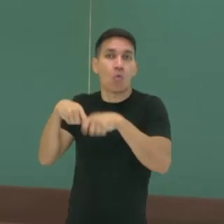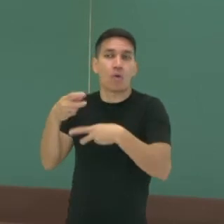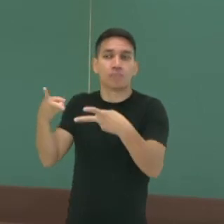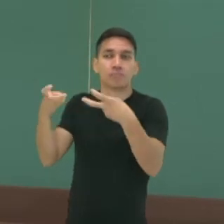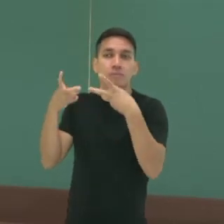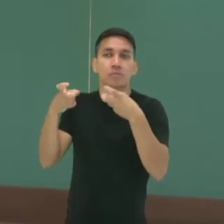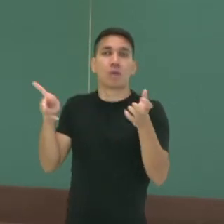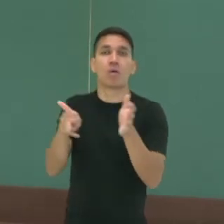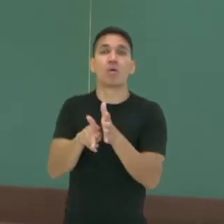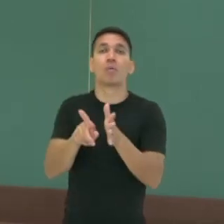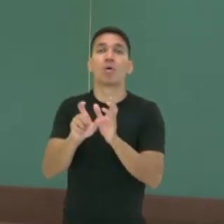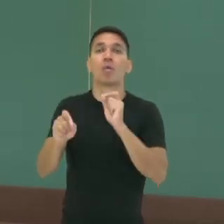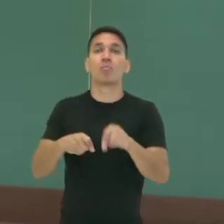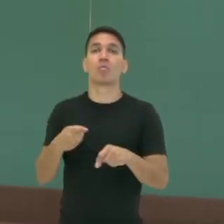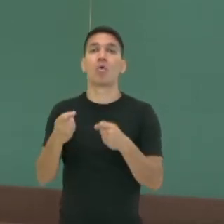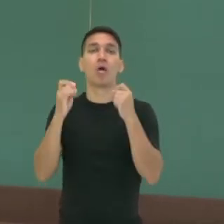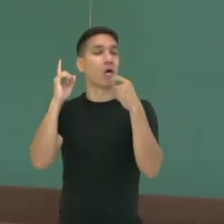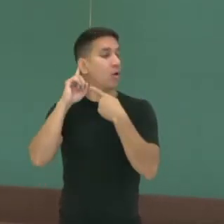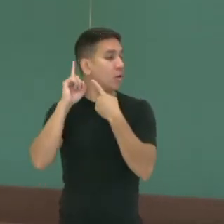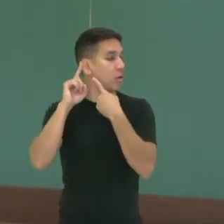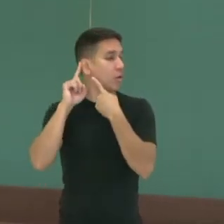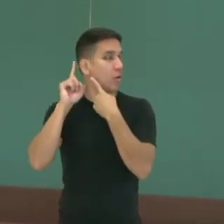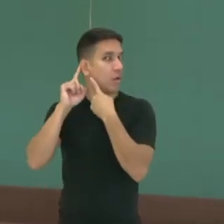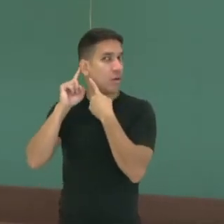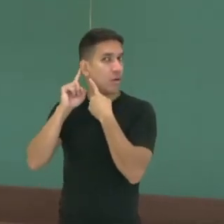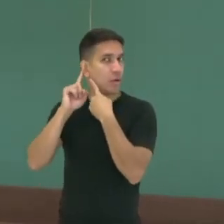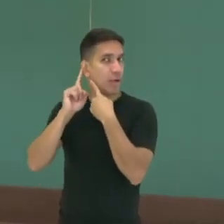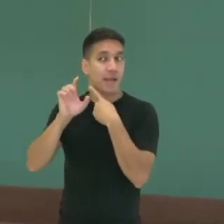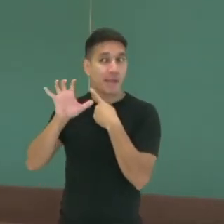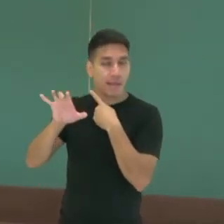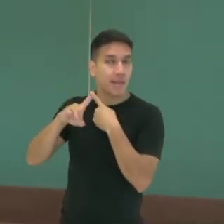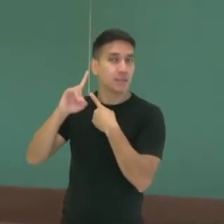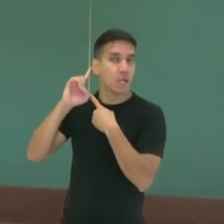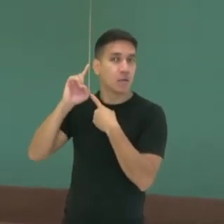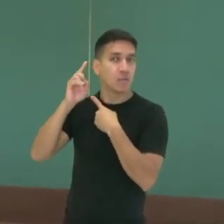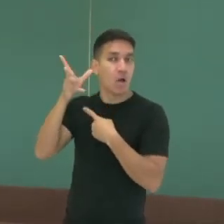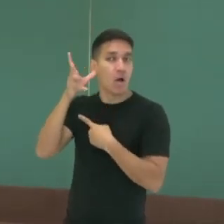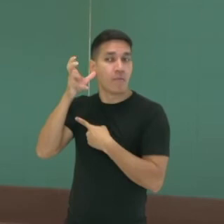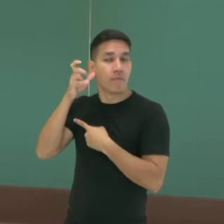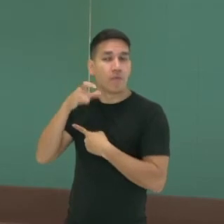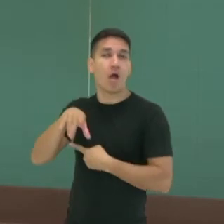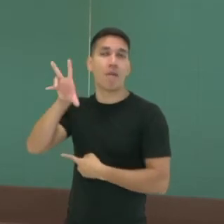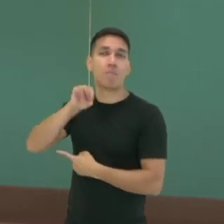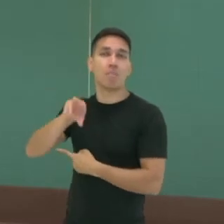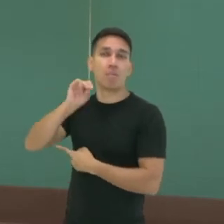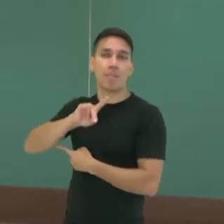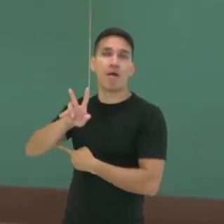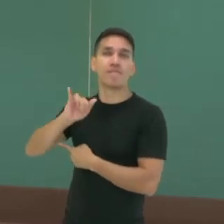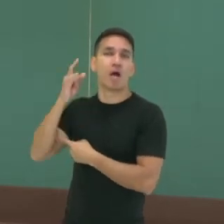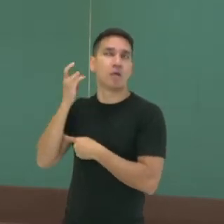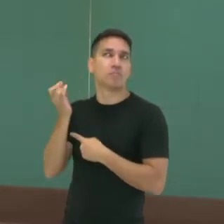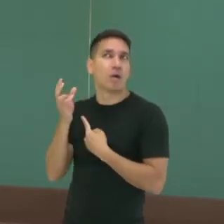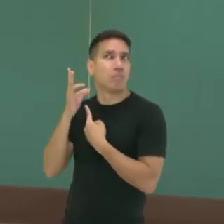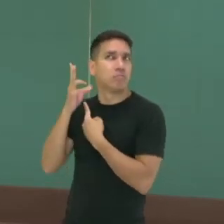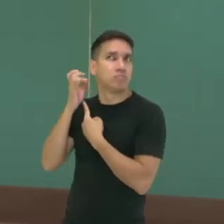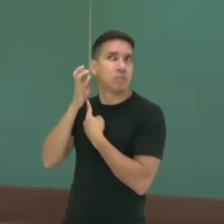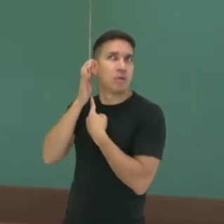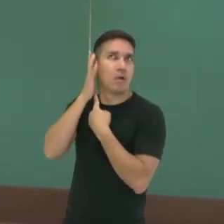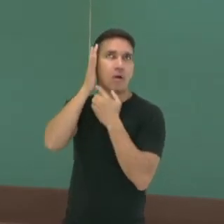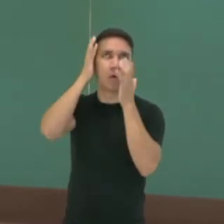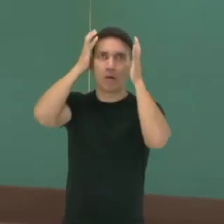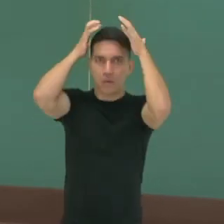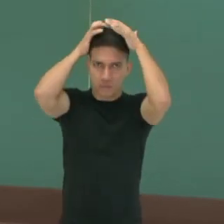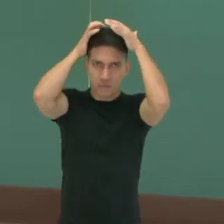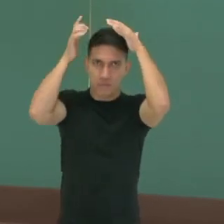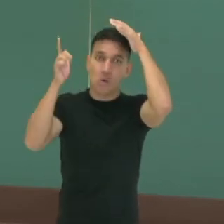pelo órgão, orelha, esse som da minha voz vai ser levado até o